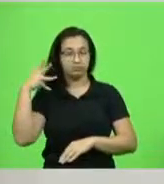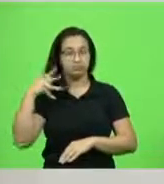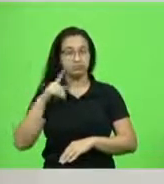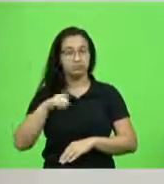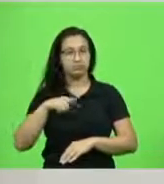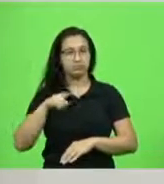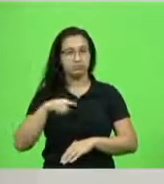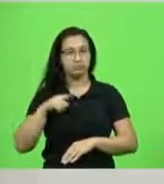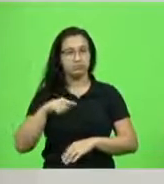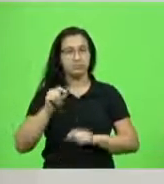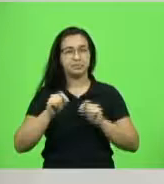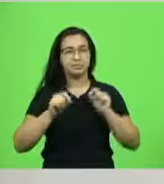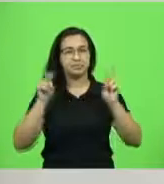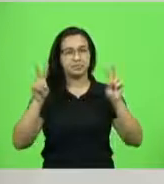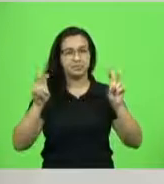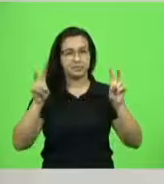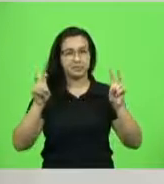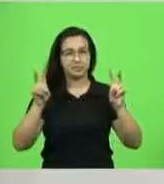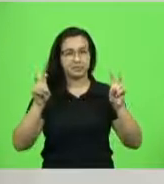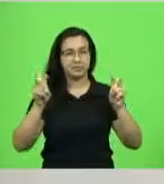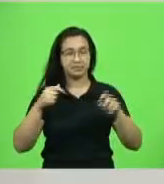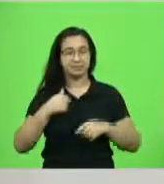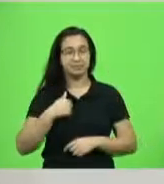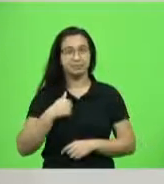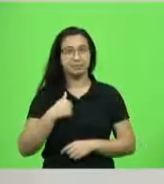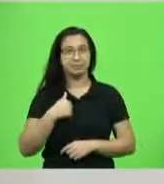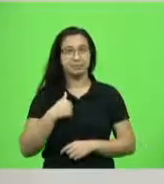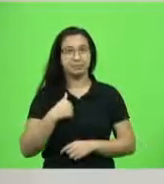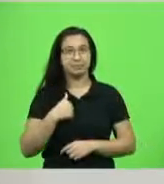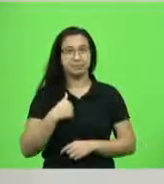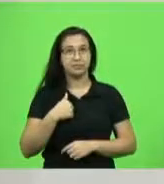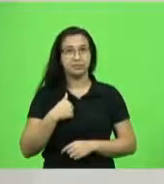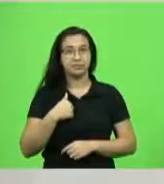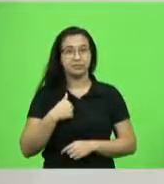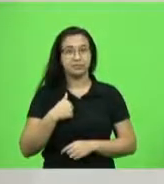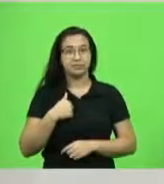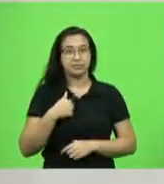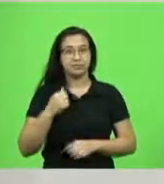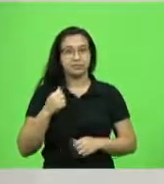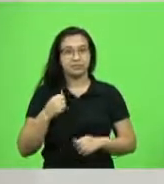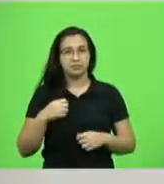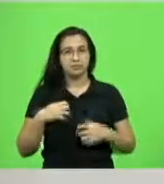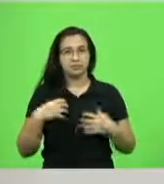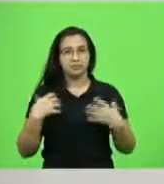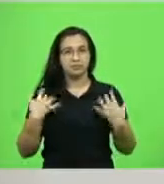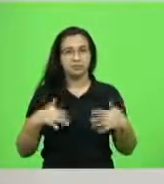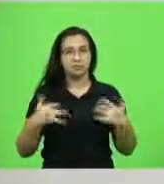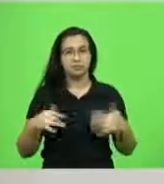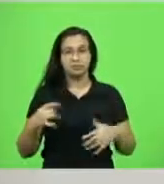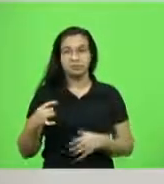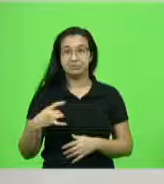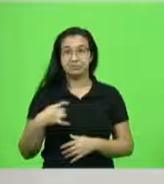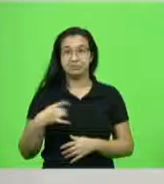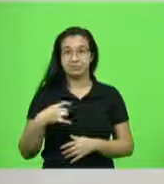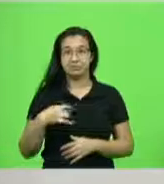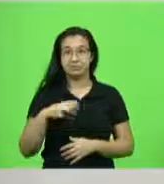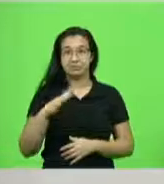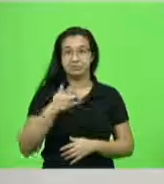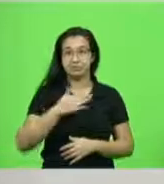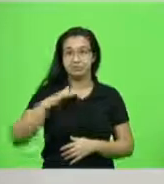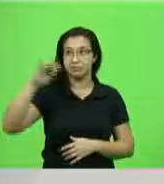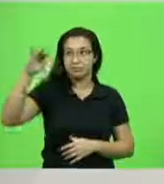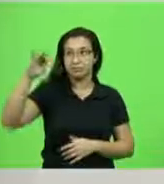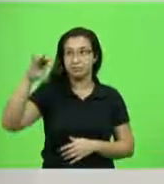apavorou, que trouxe pânico para a região serrana,